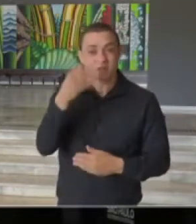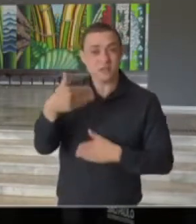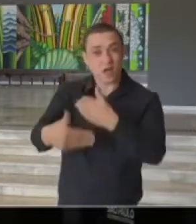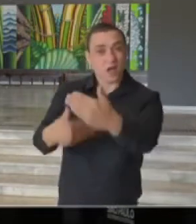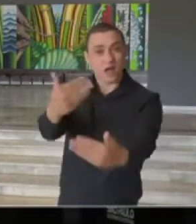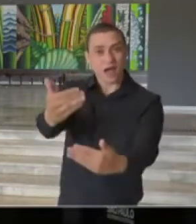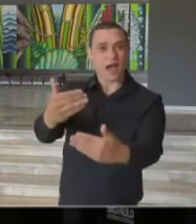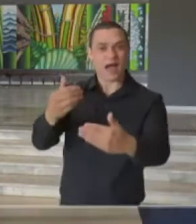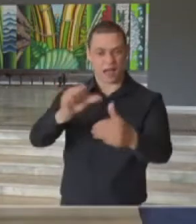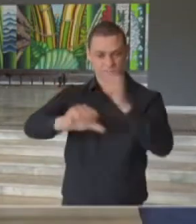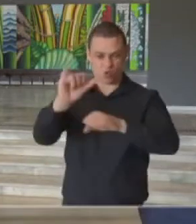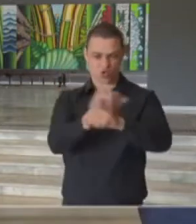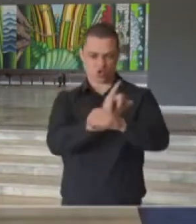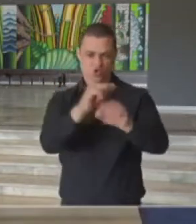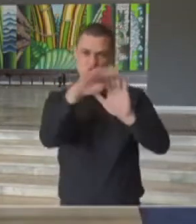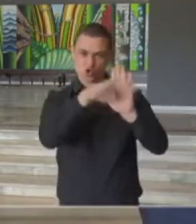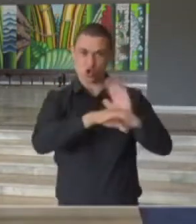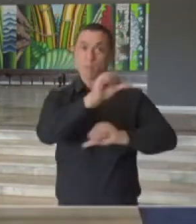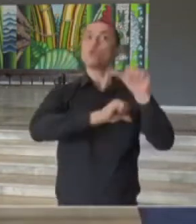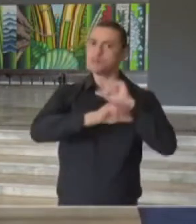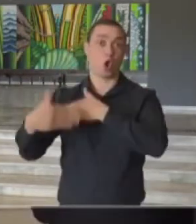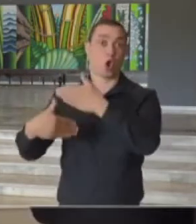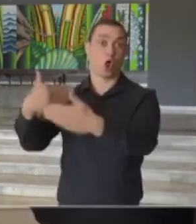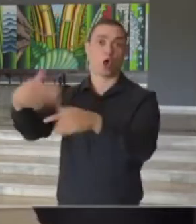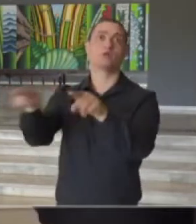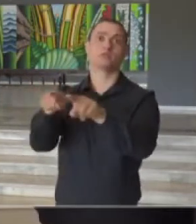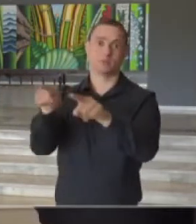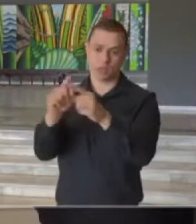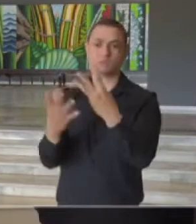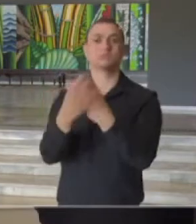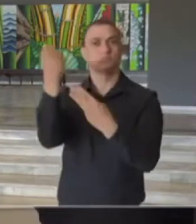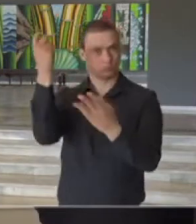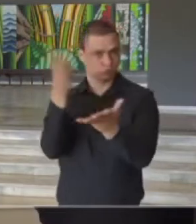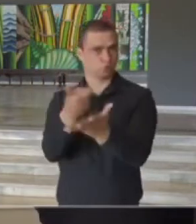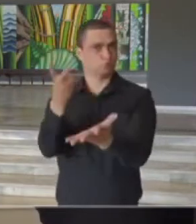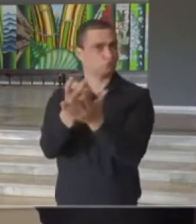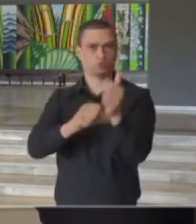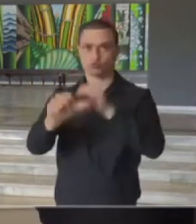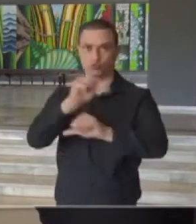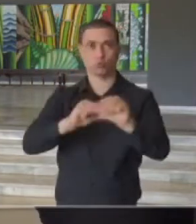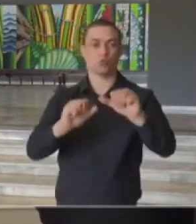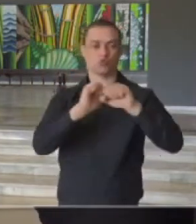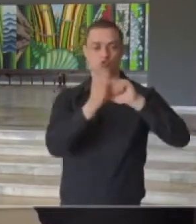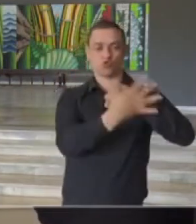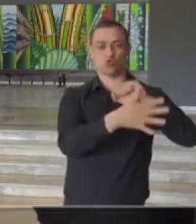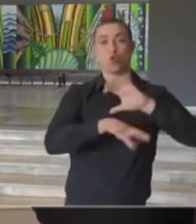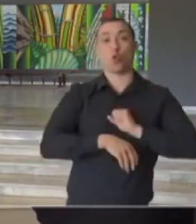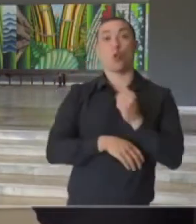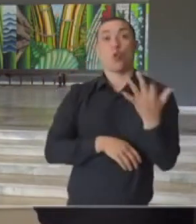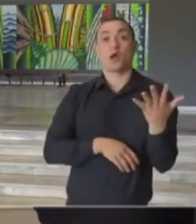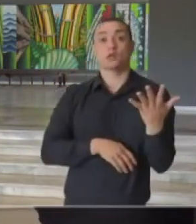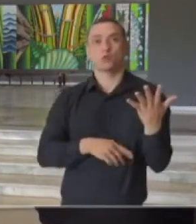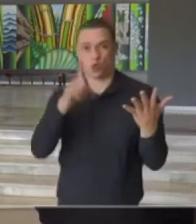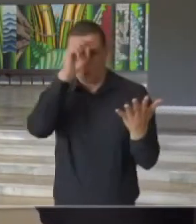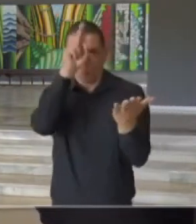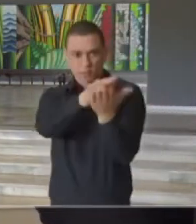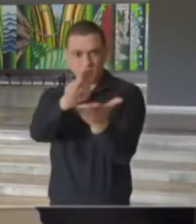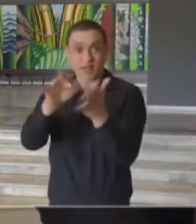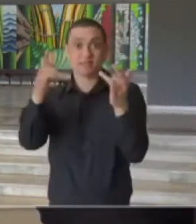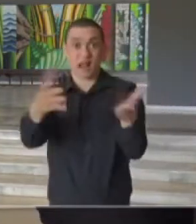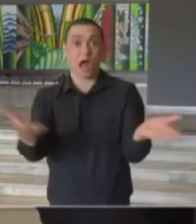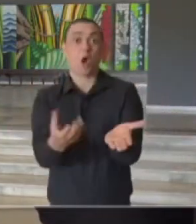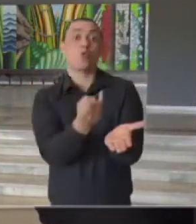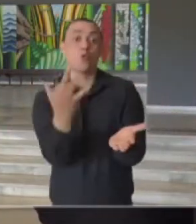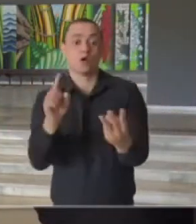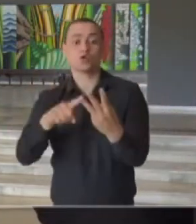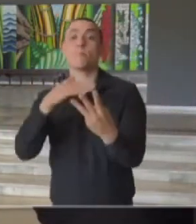mudanças dos critérios acabem acontecendo. Entre as principais alterações estão os índices mínimos de ocupação